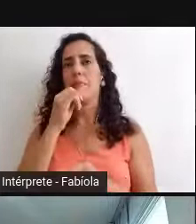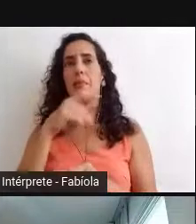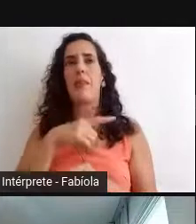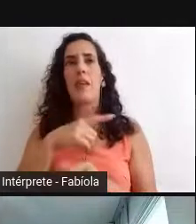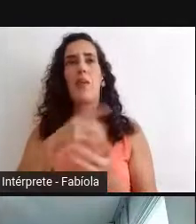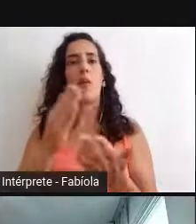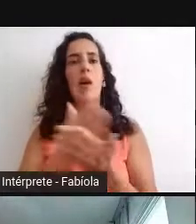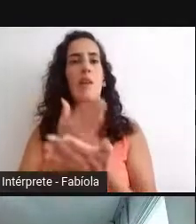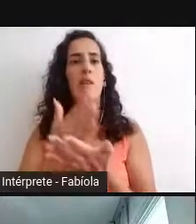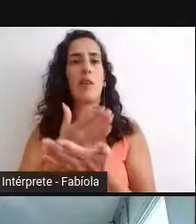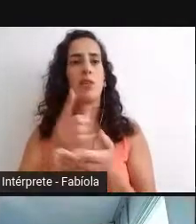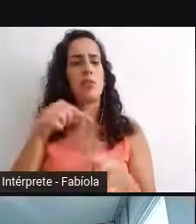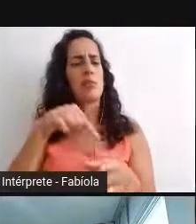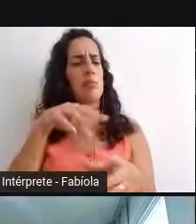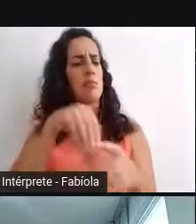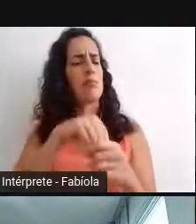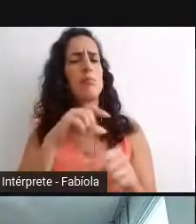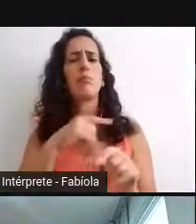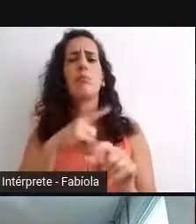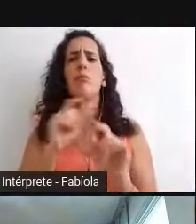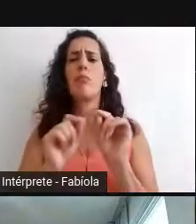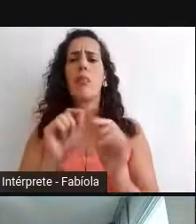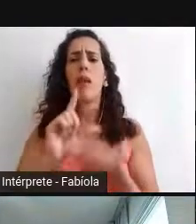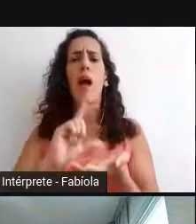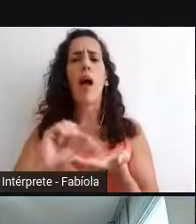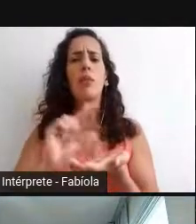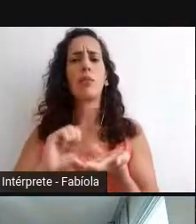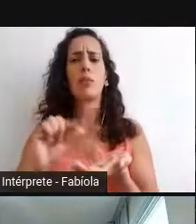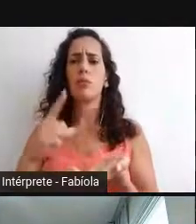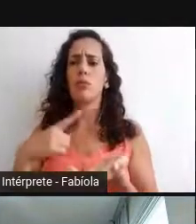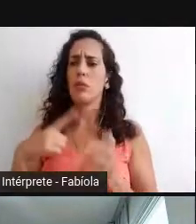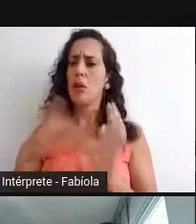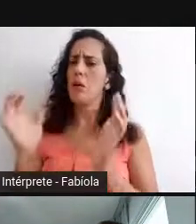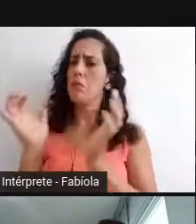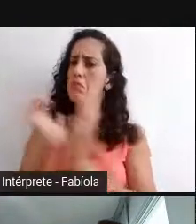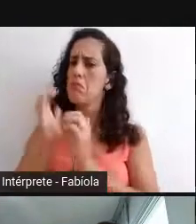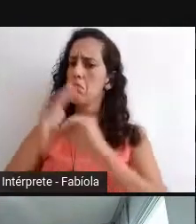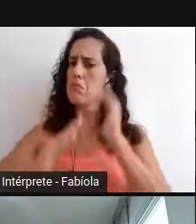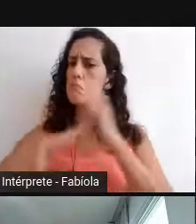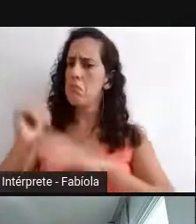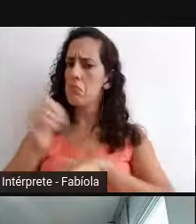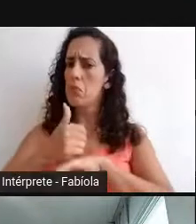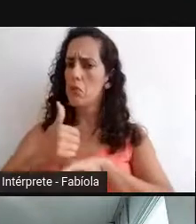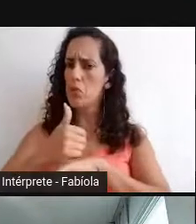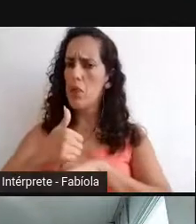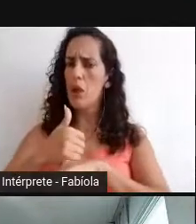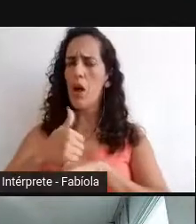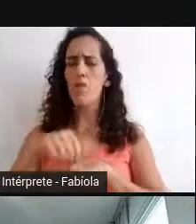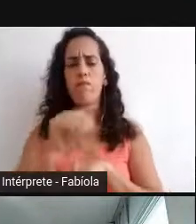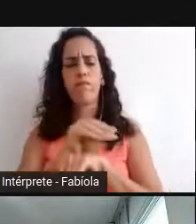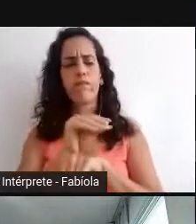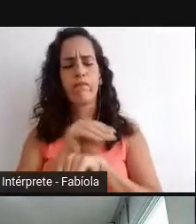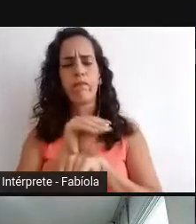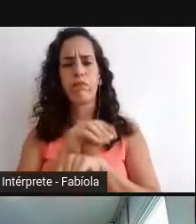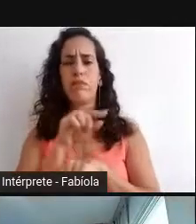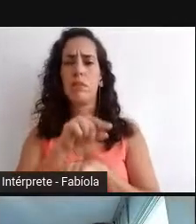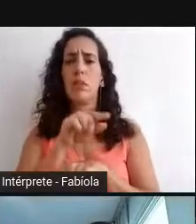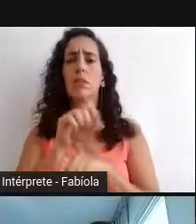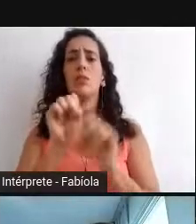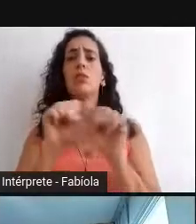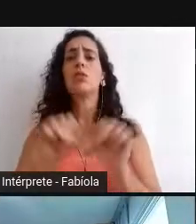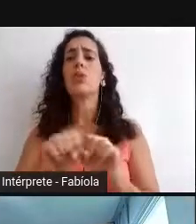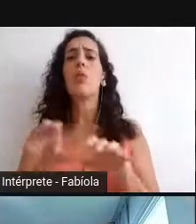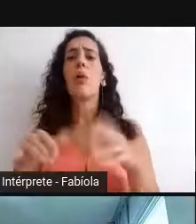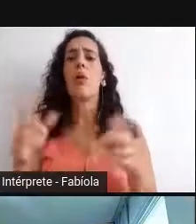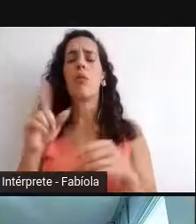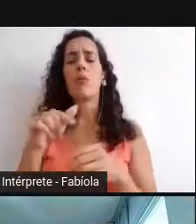artigos numa revista curada por uma equipe, no CR, por exemplo, no sistema CR, como é que eu vou